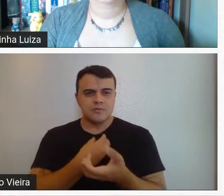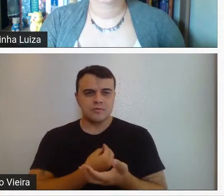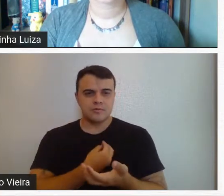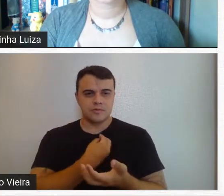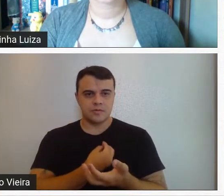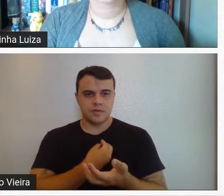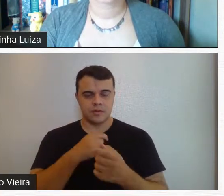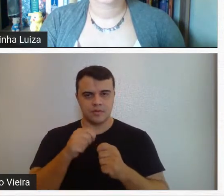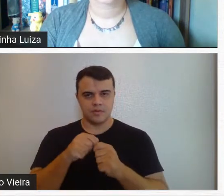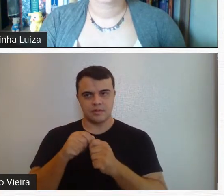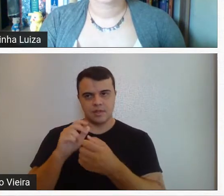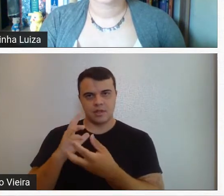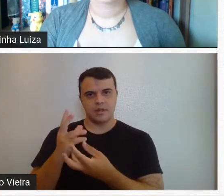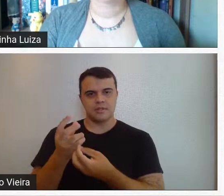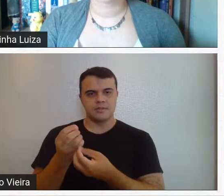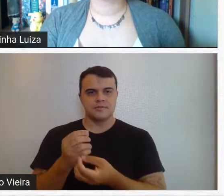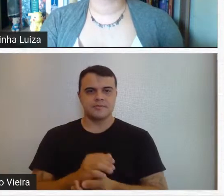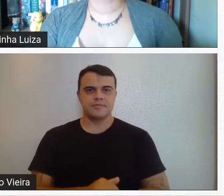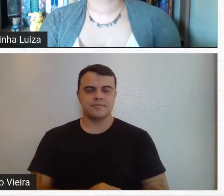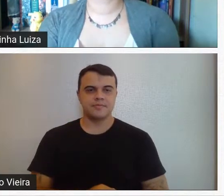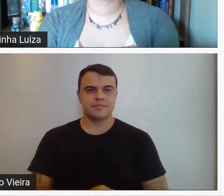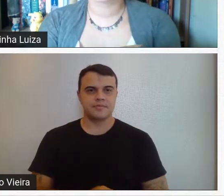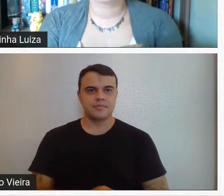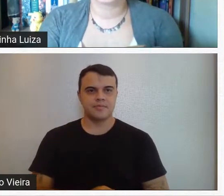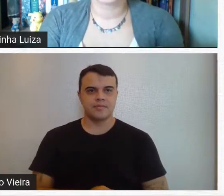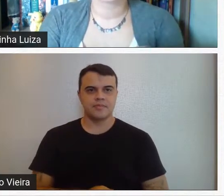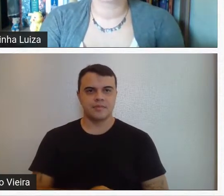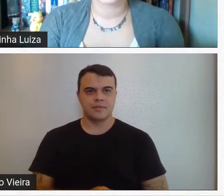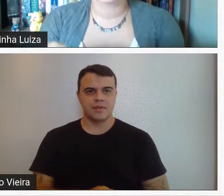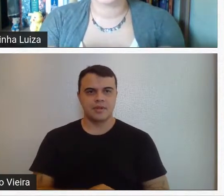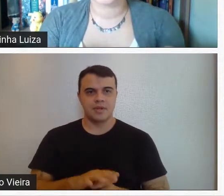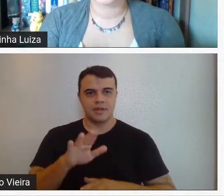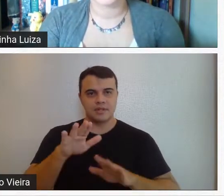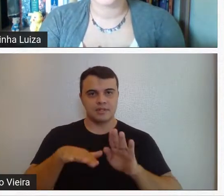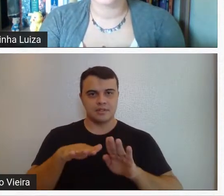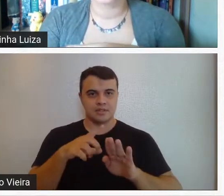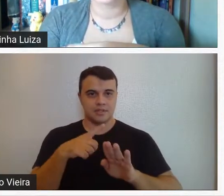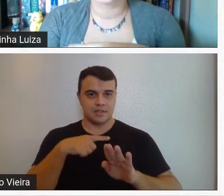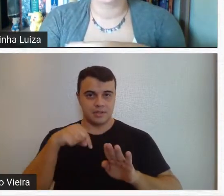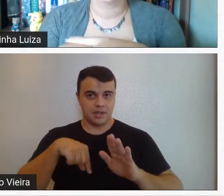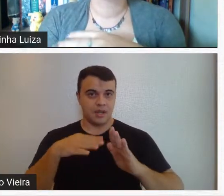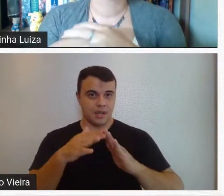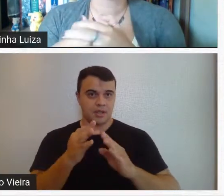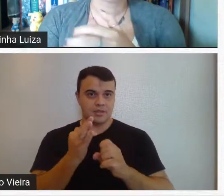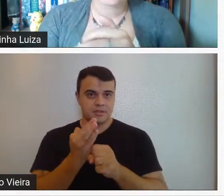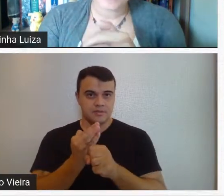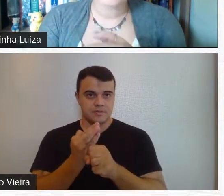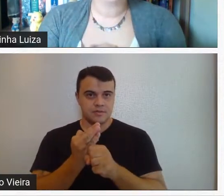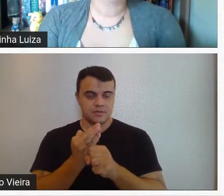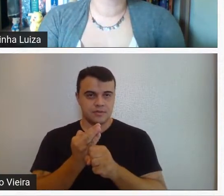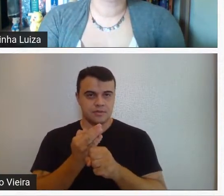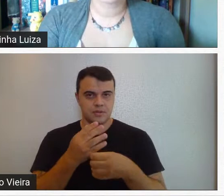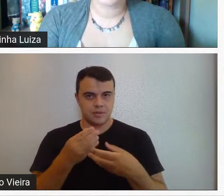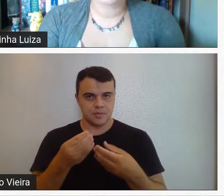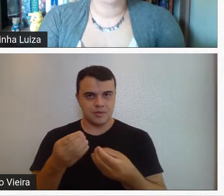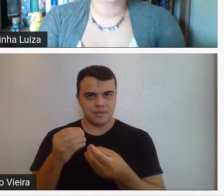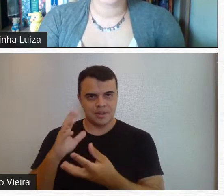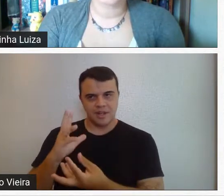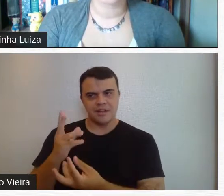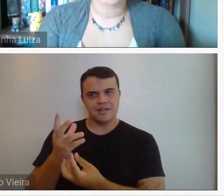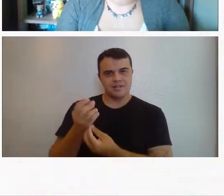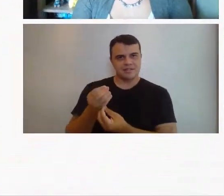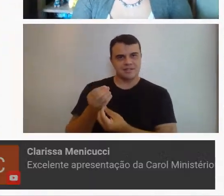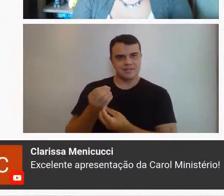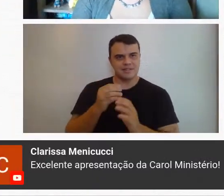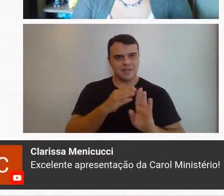fazer arte. A gente até recebe aqui na Casa Fitch vários artistas que